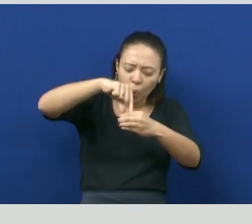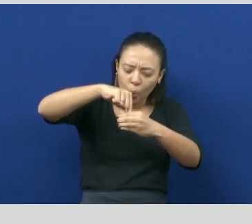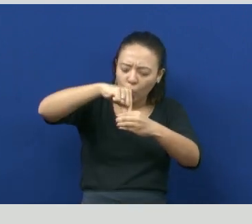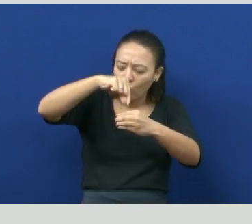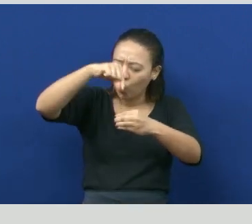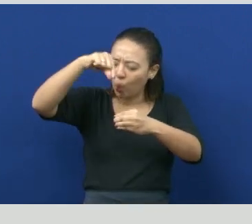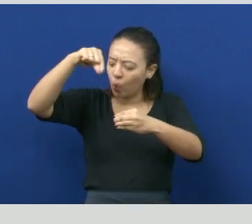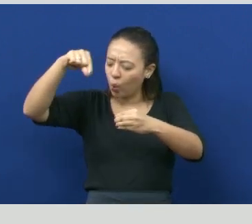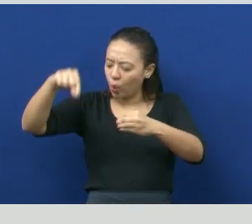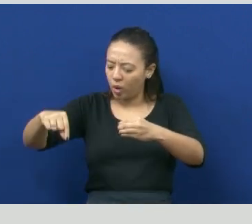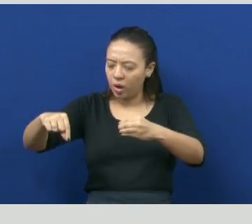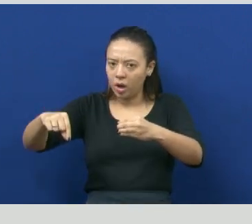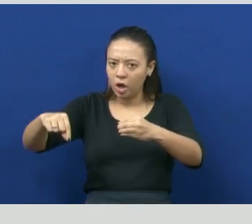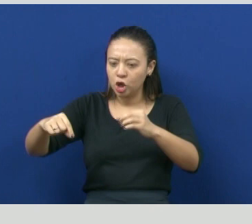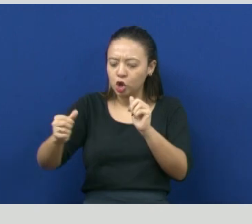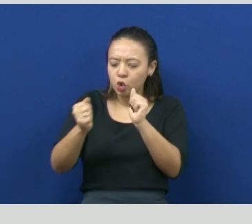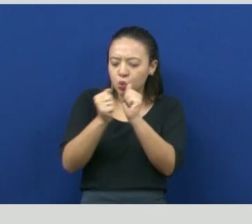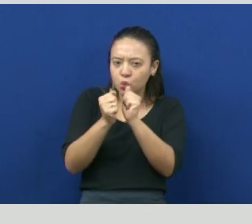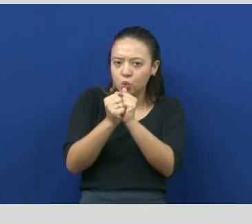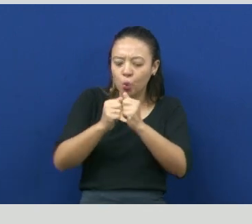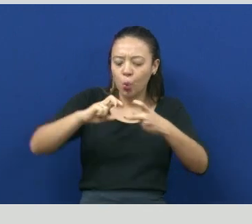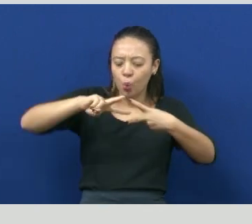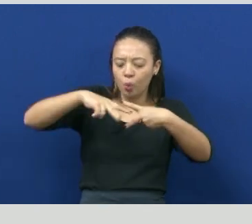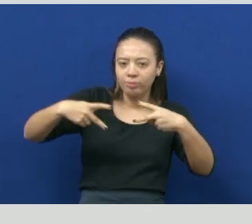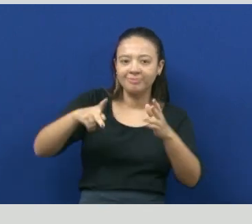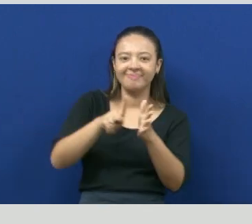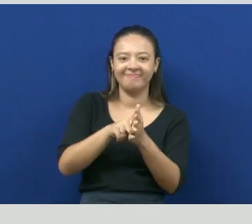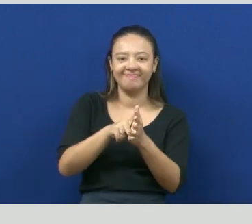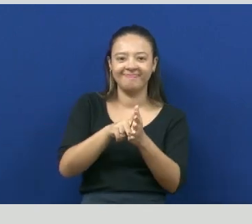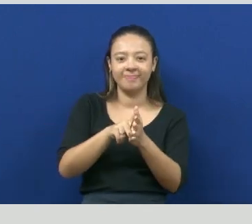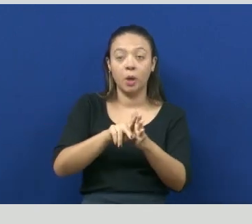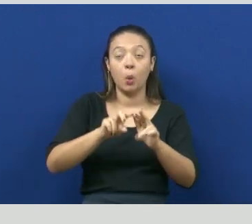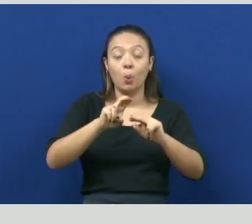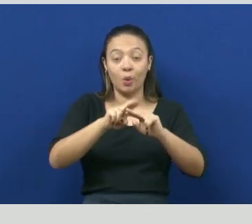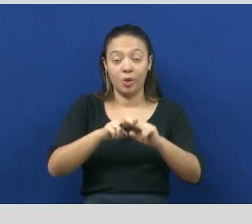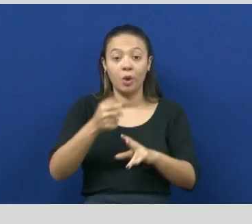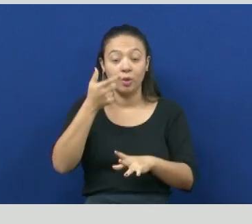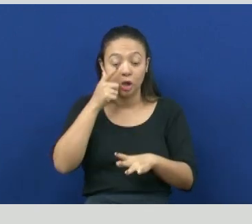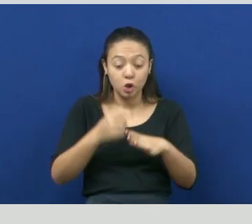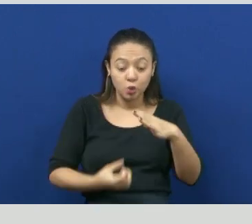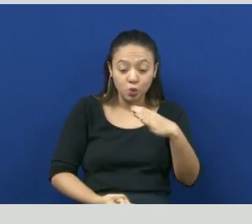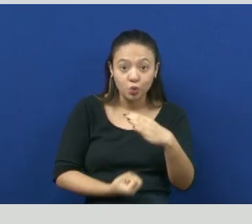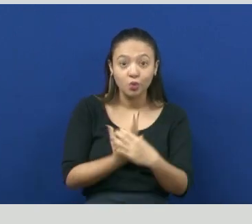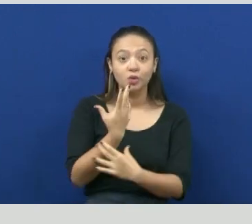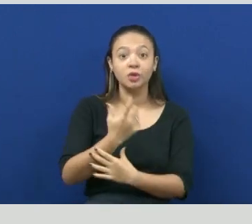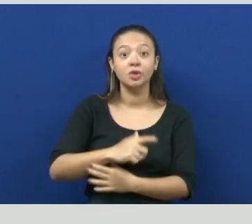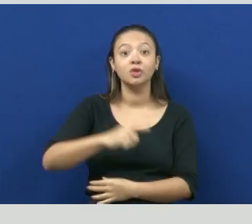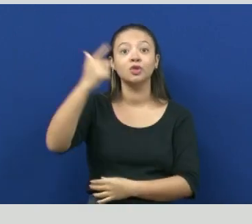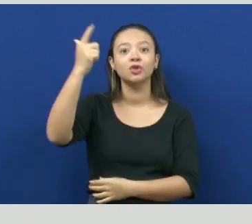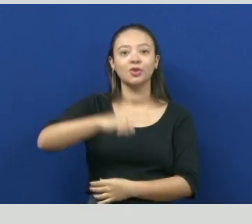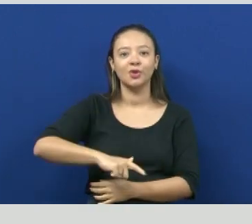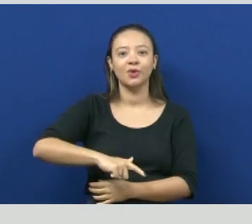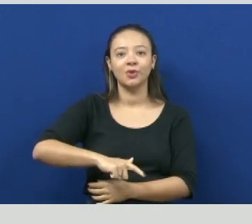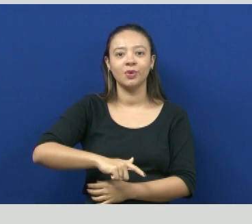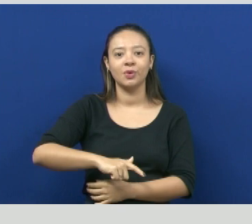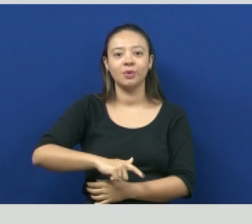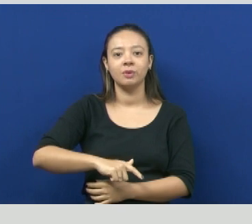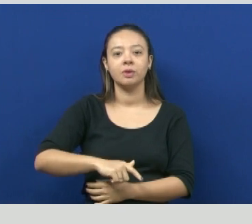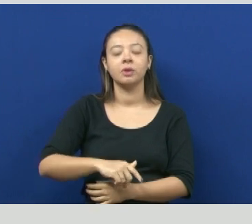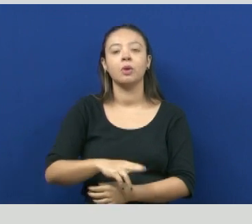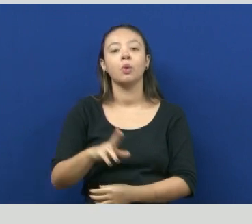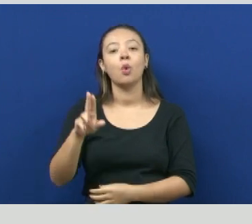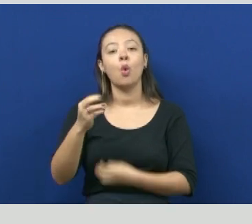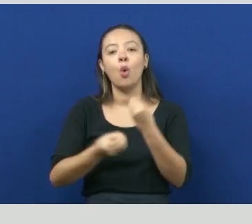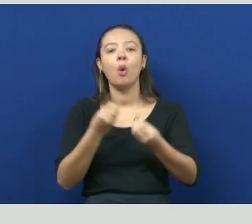no seu DNA. e ela vai se reproduzir depois de forma assexuada já